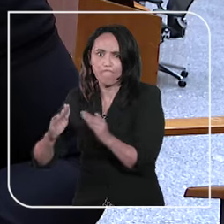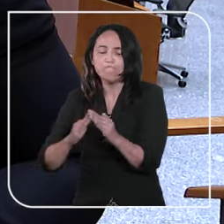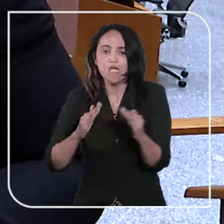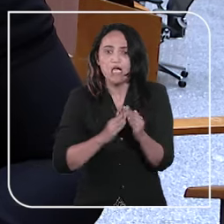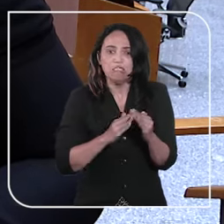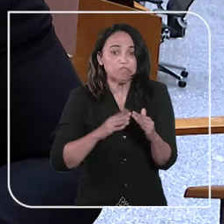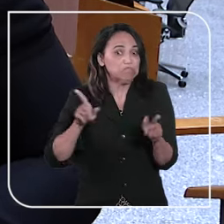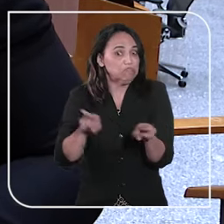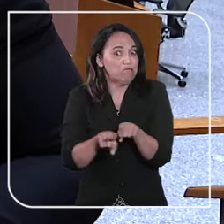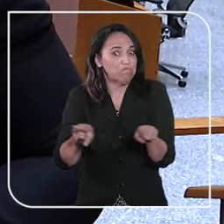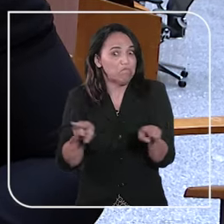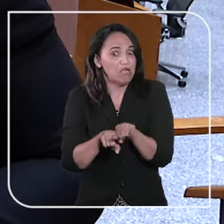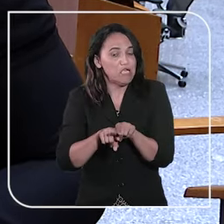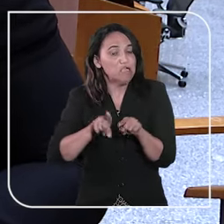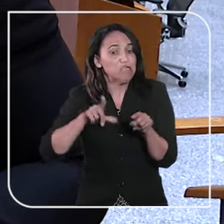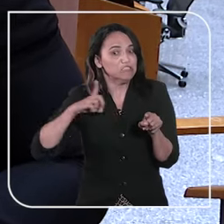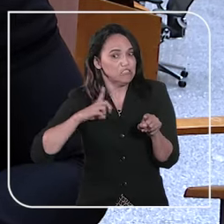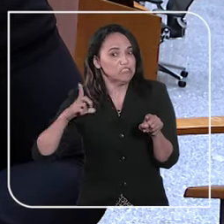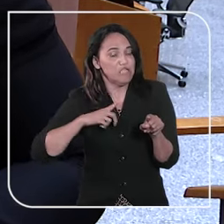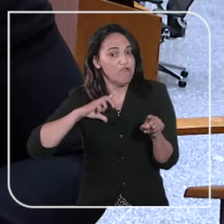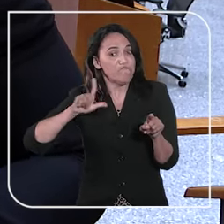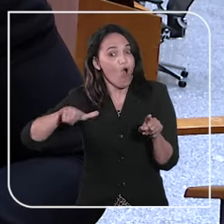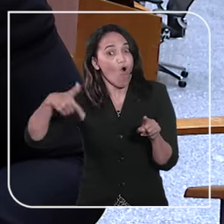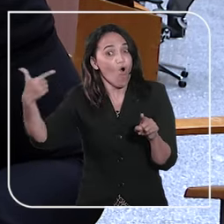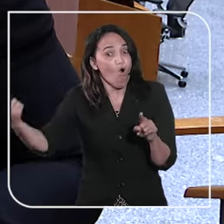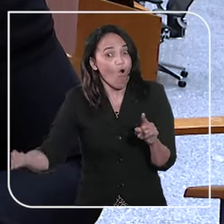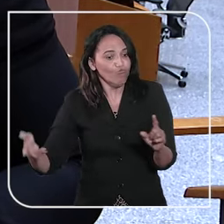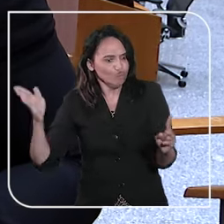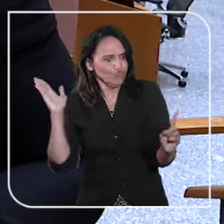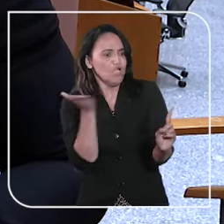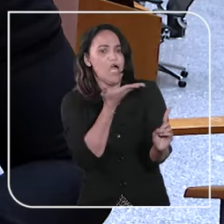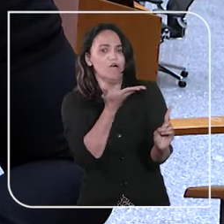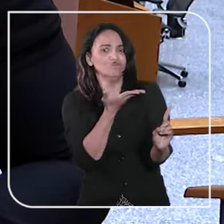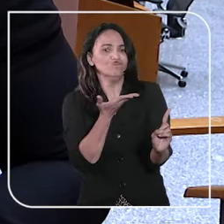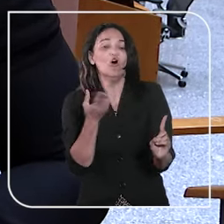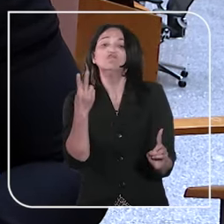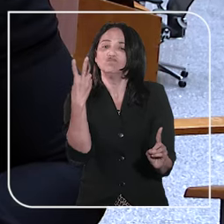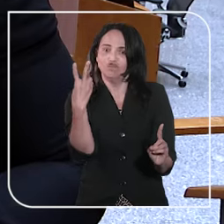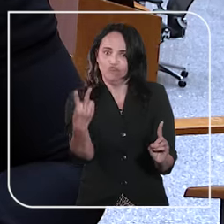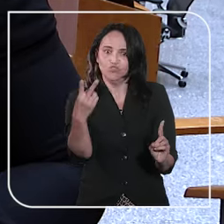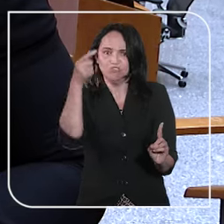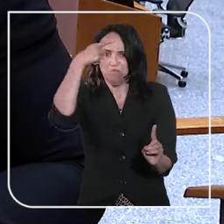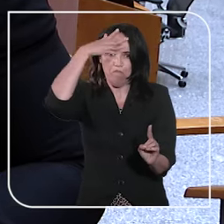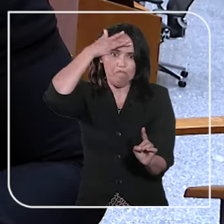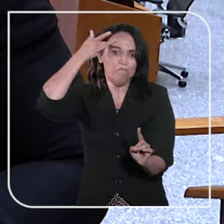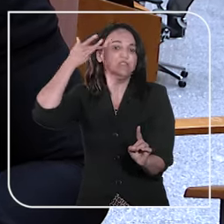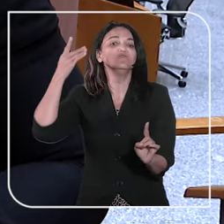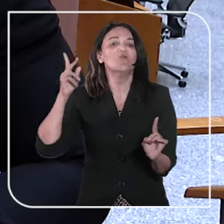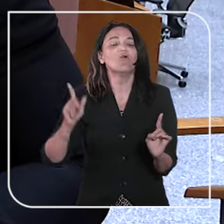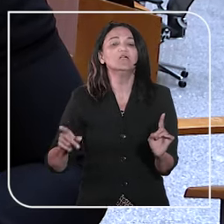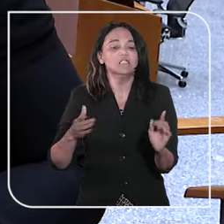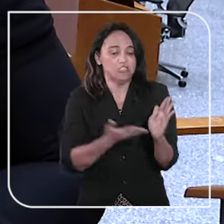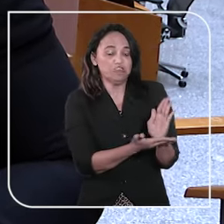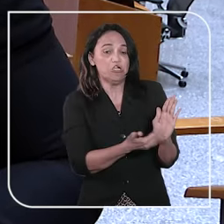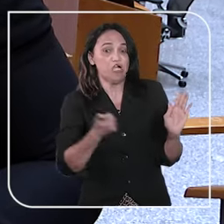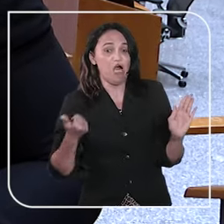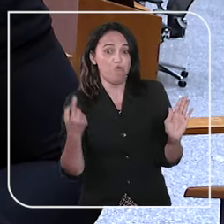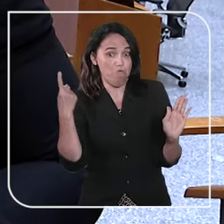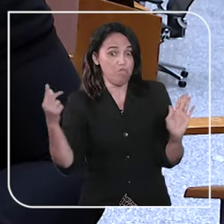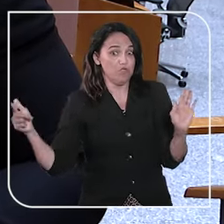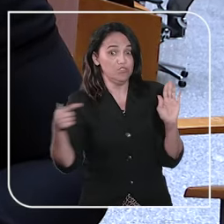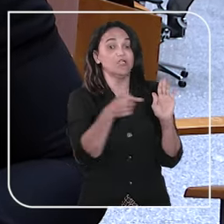além da desembargadora, os ministros tornaram réus outras duas pessoas e rejeitaram uma denúncia contra mais um